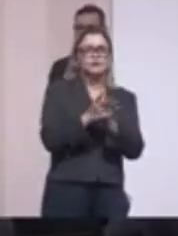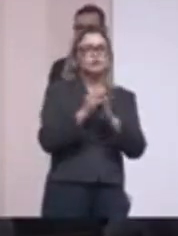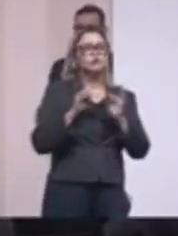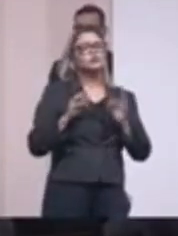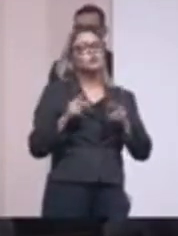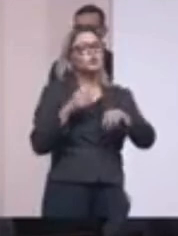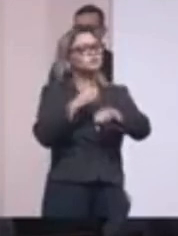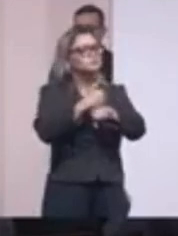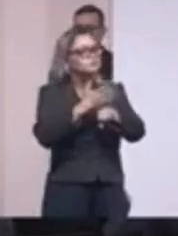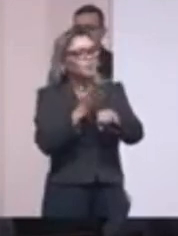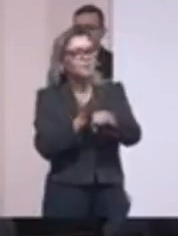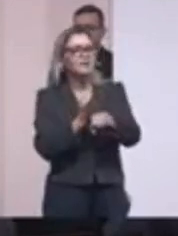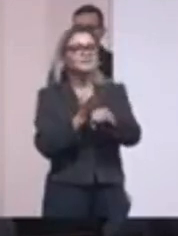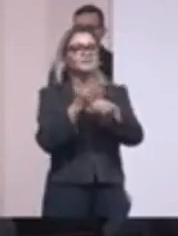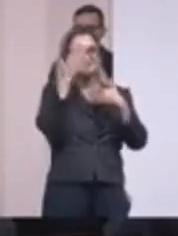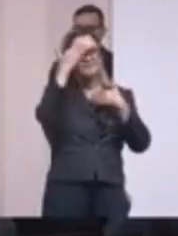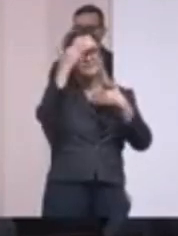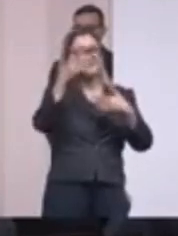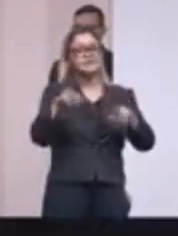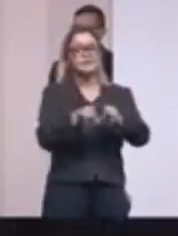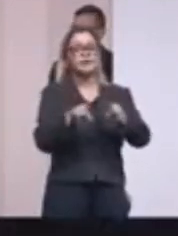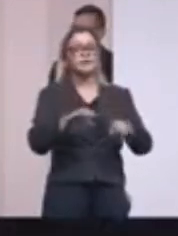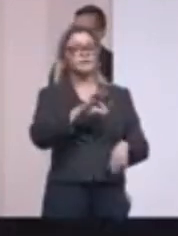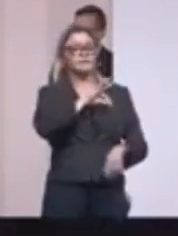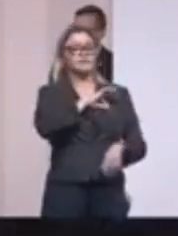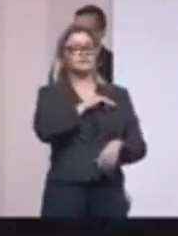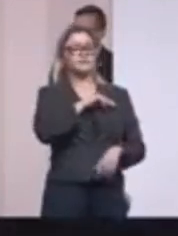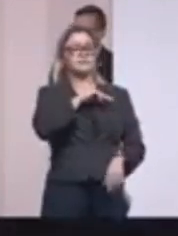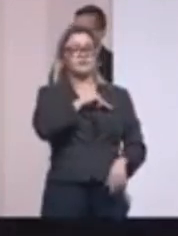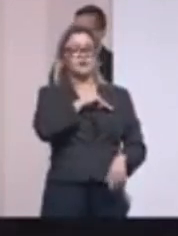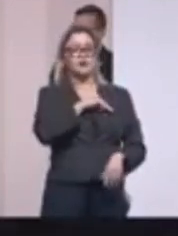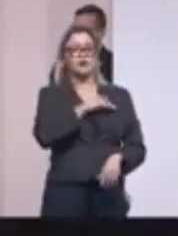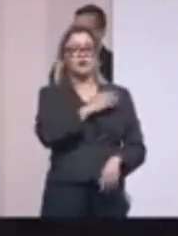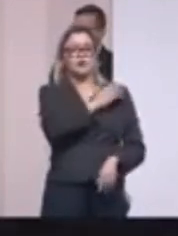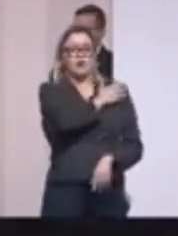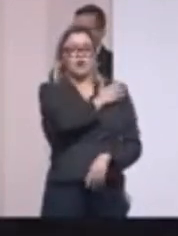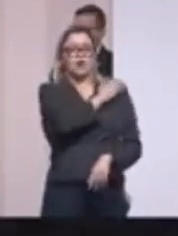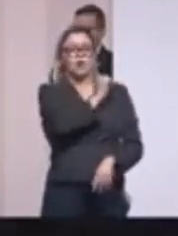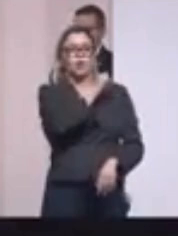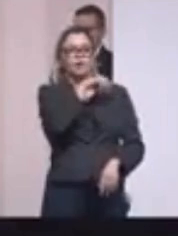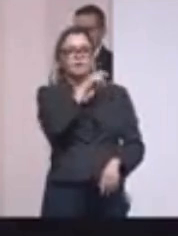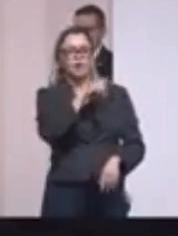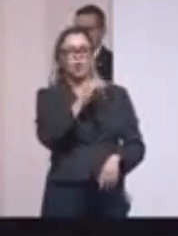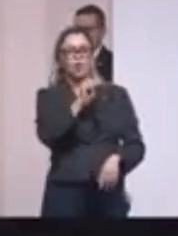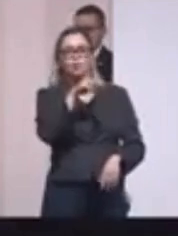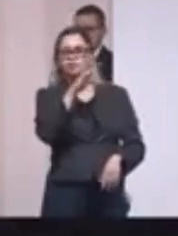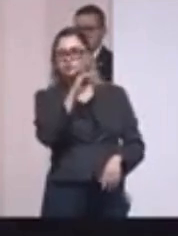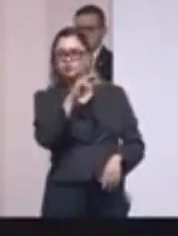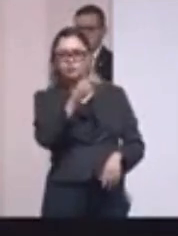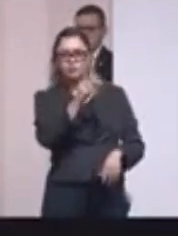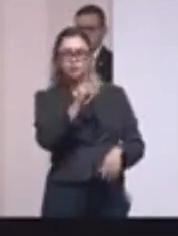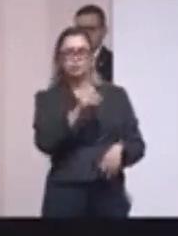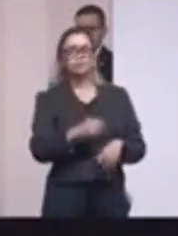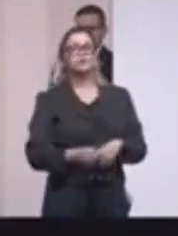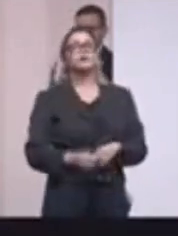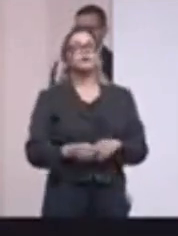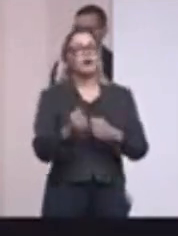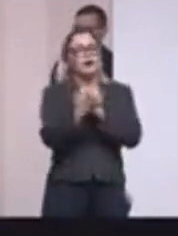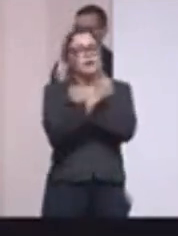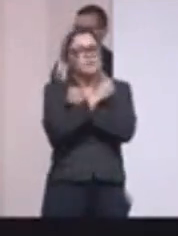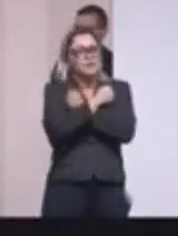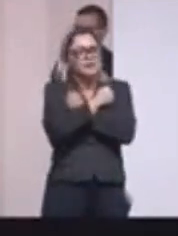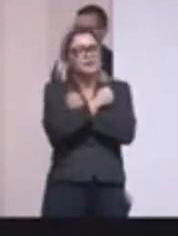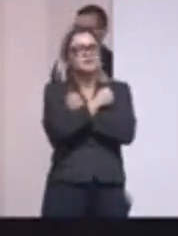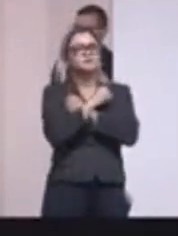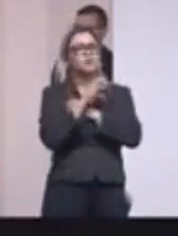todos os momentos. Agradecer também a nossa Polícia Militar, na pessoa do Coronel Coutinho, nosso subcomandante da Polícia Militar. Mande nosso abraço